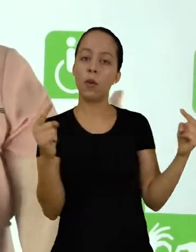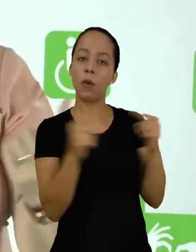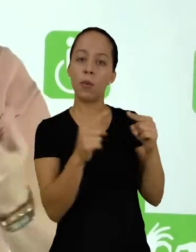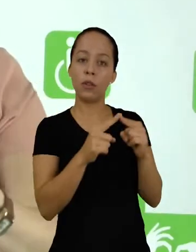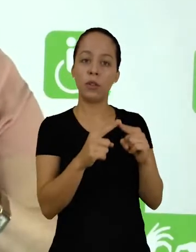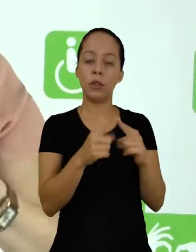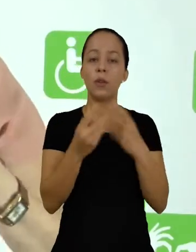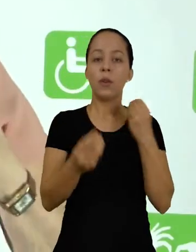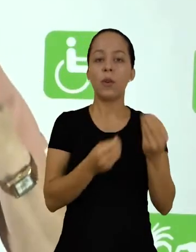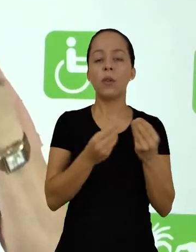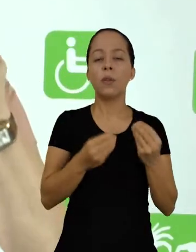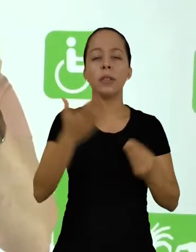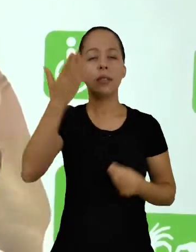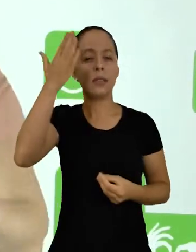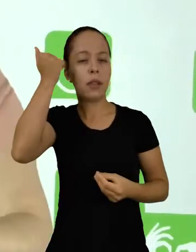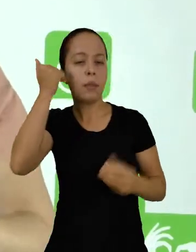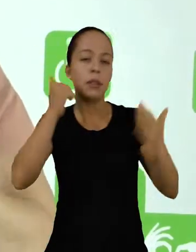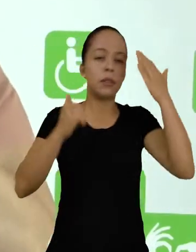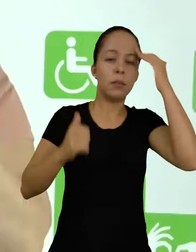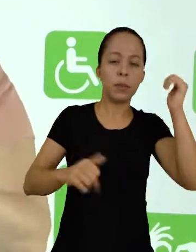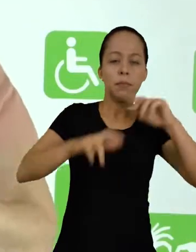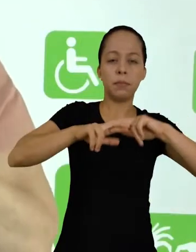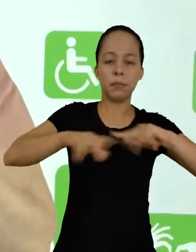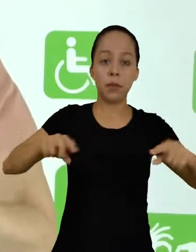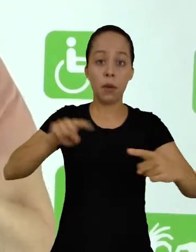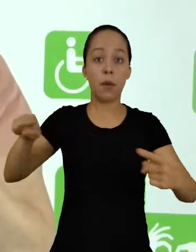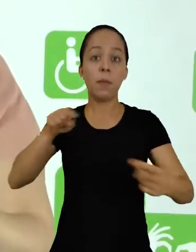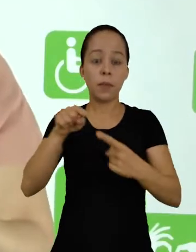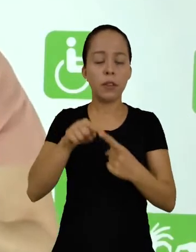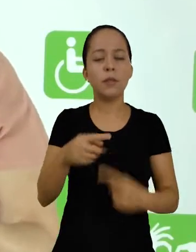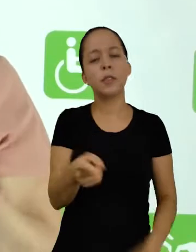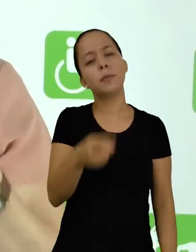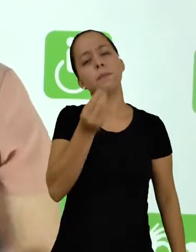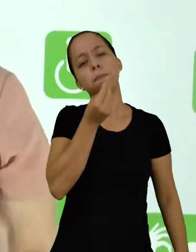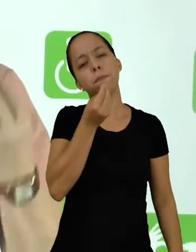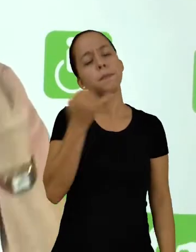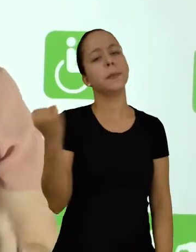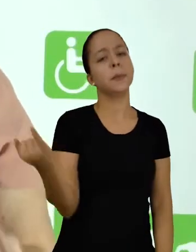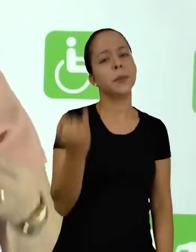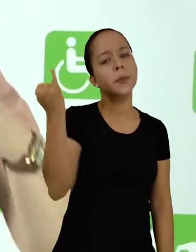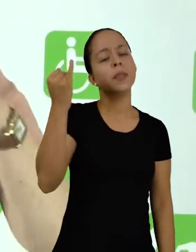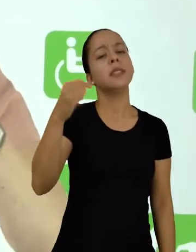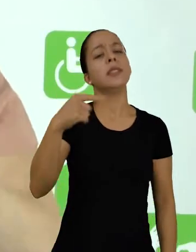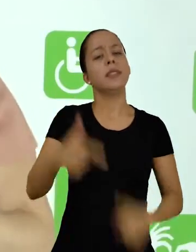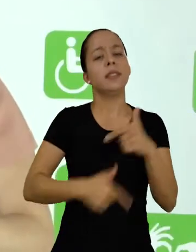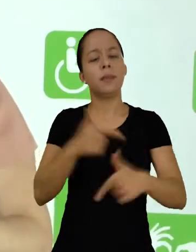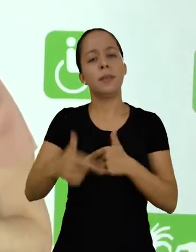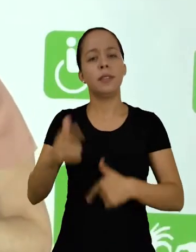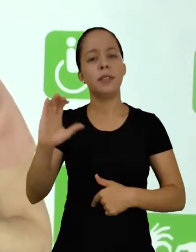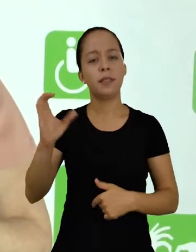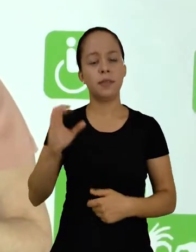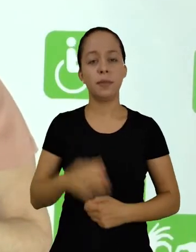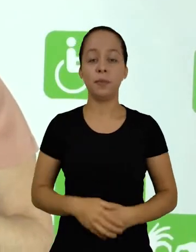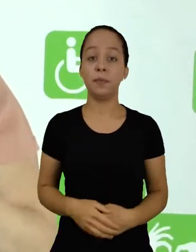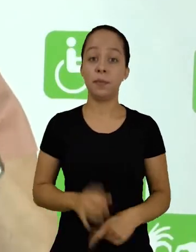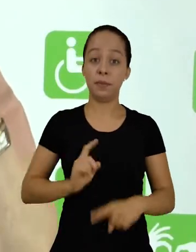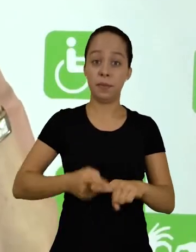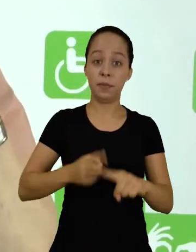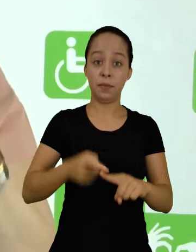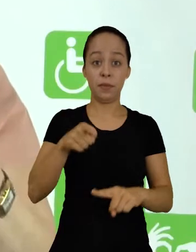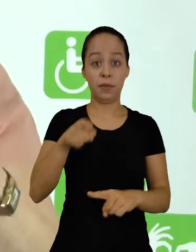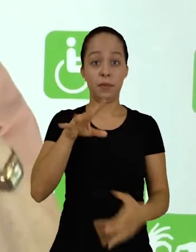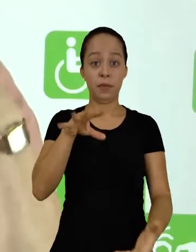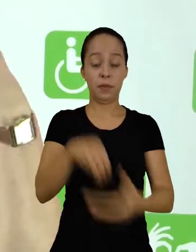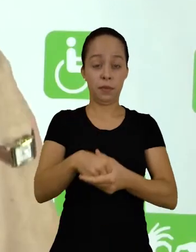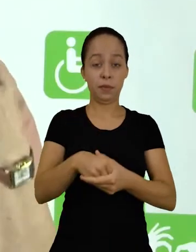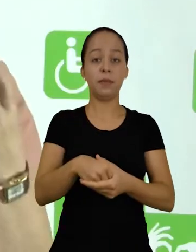relacionada à diversidade de saberes, a finalidades, ela é muito importante para uma atividade científica, que